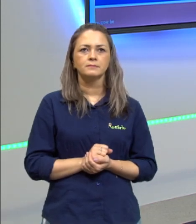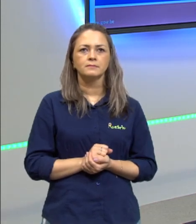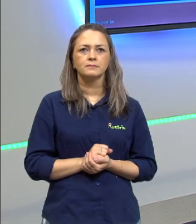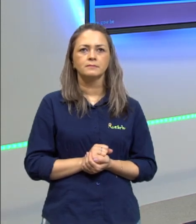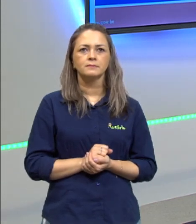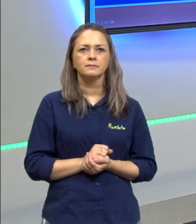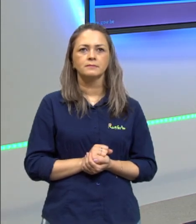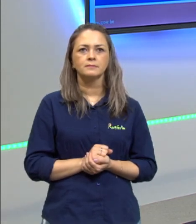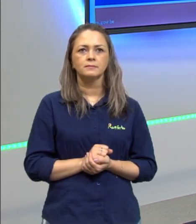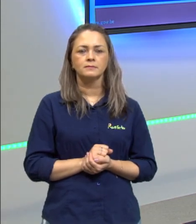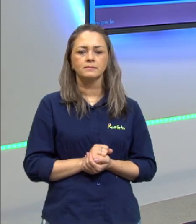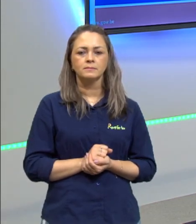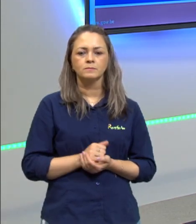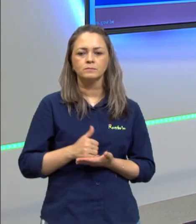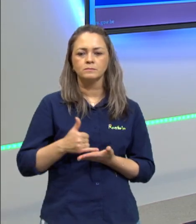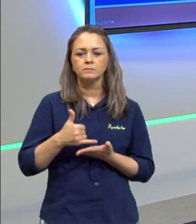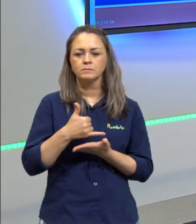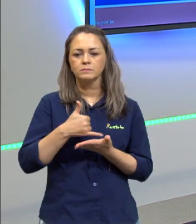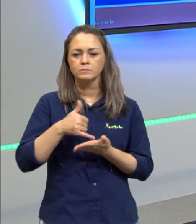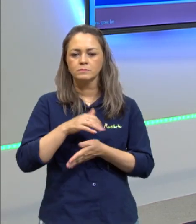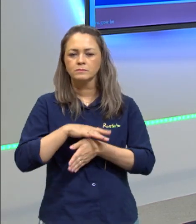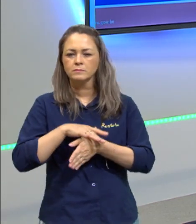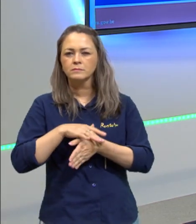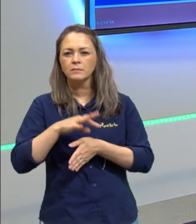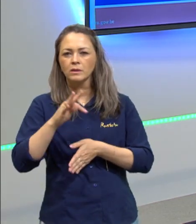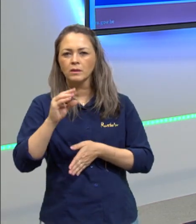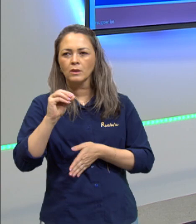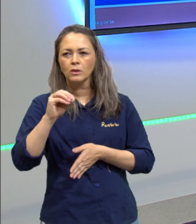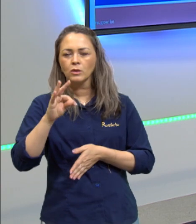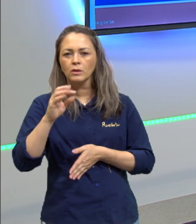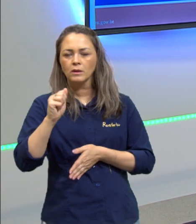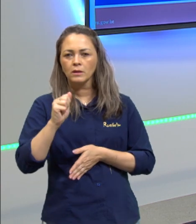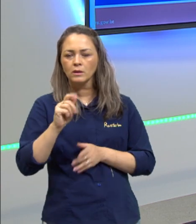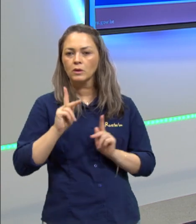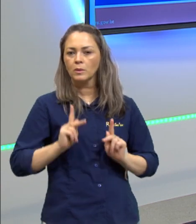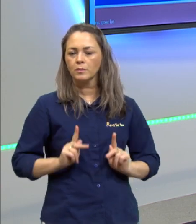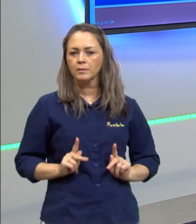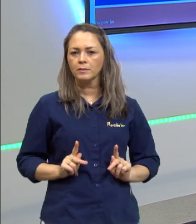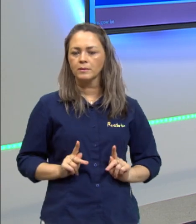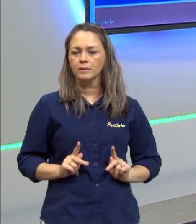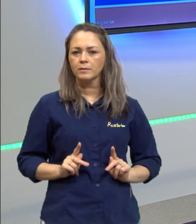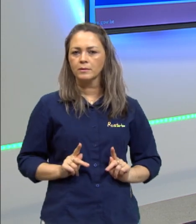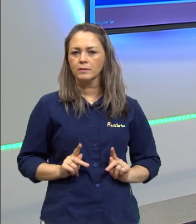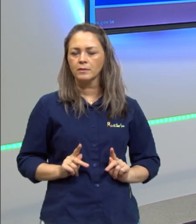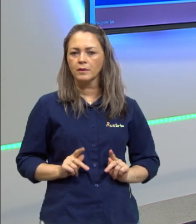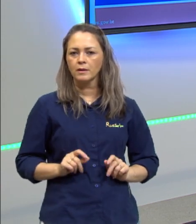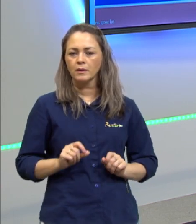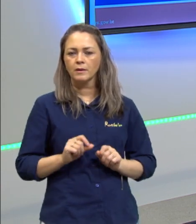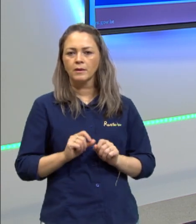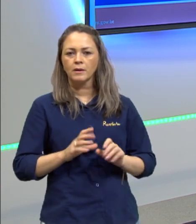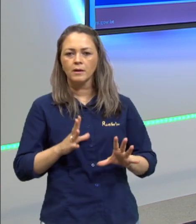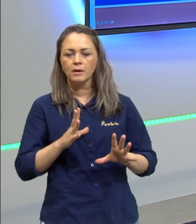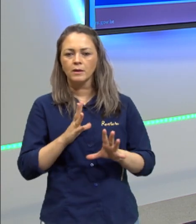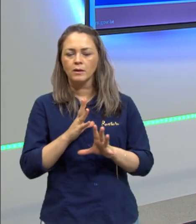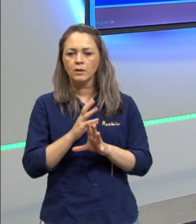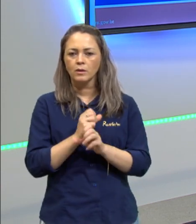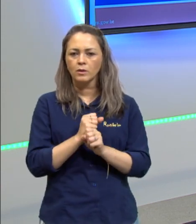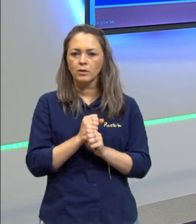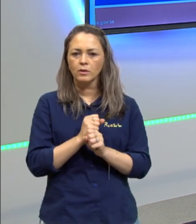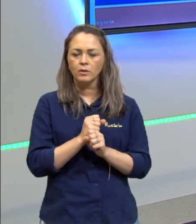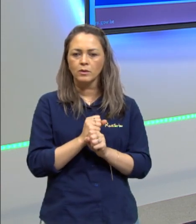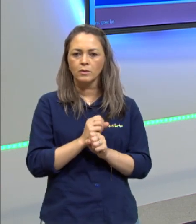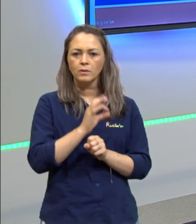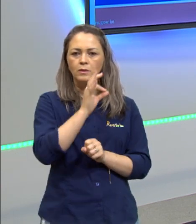o colesterol total de uma pessoa é obtido pela soma da taxa do seu